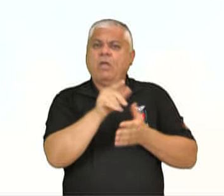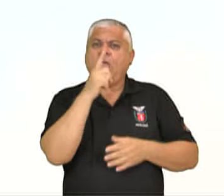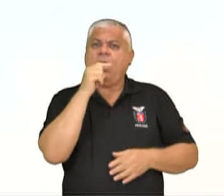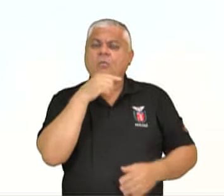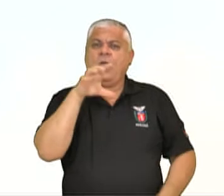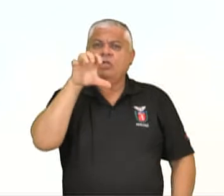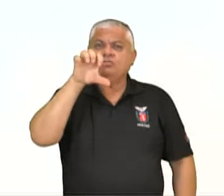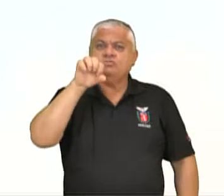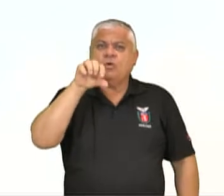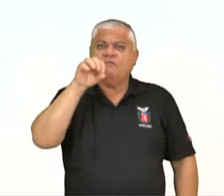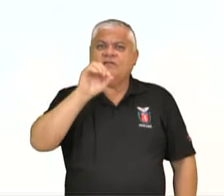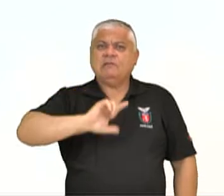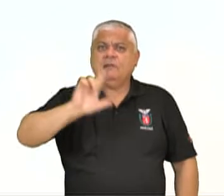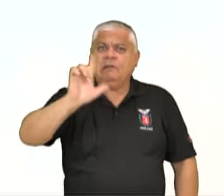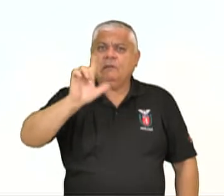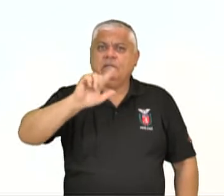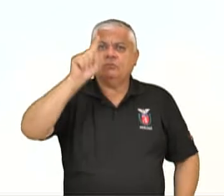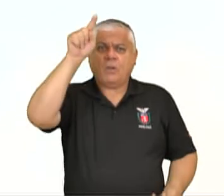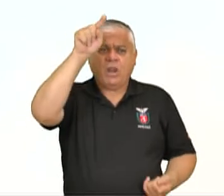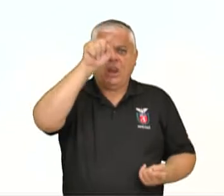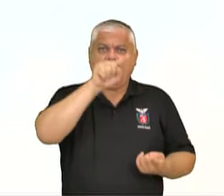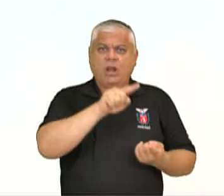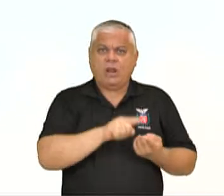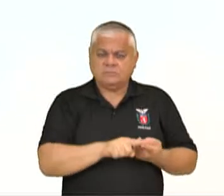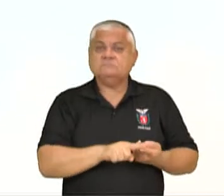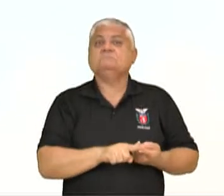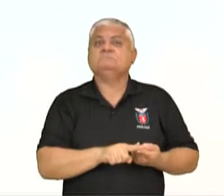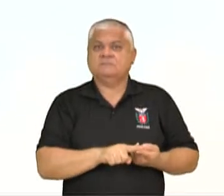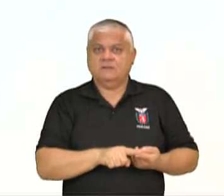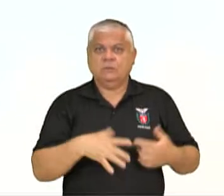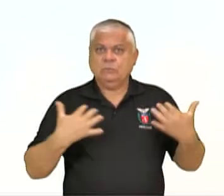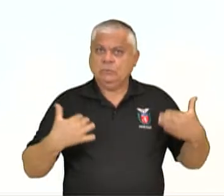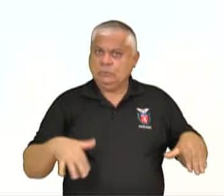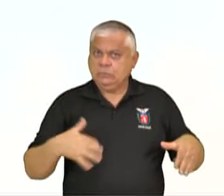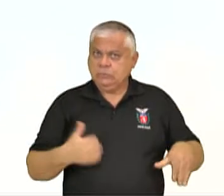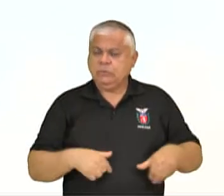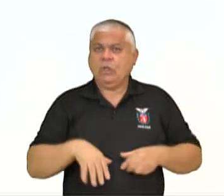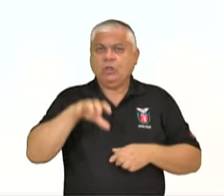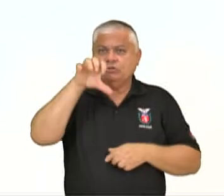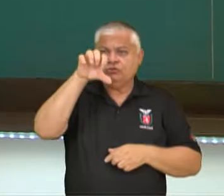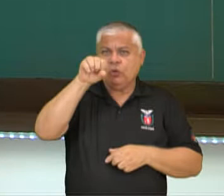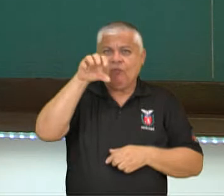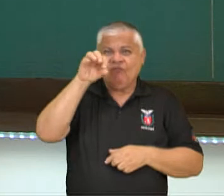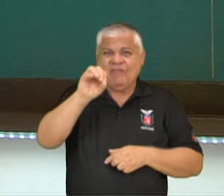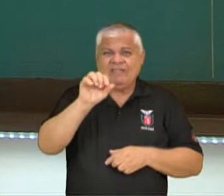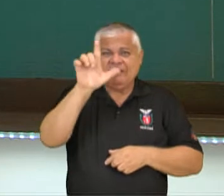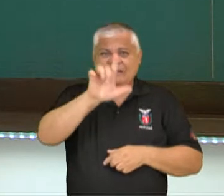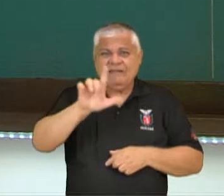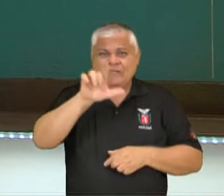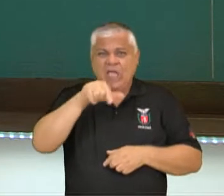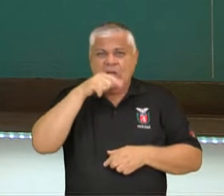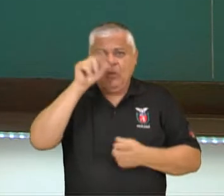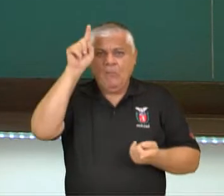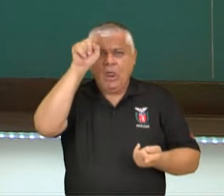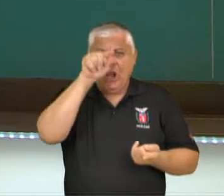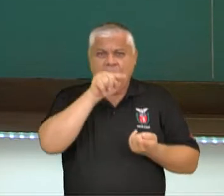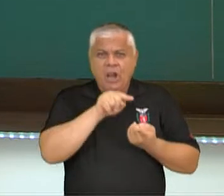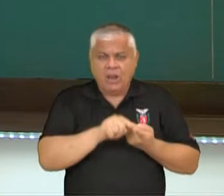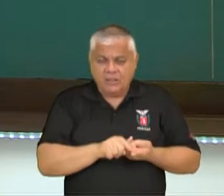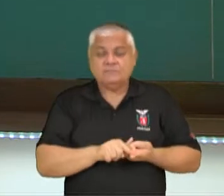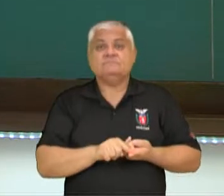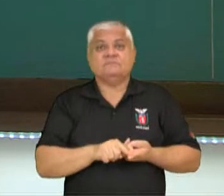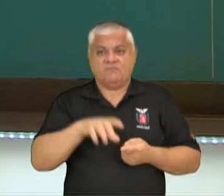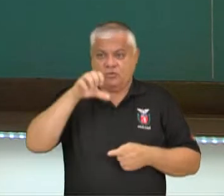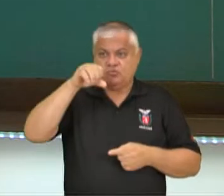90 litros de água. Observem que os números 9, 0 foram escritos ali num